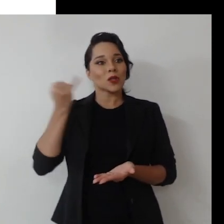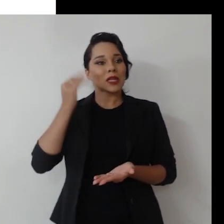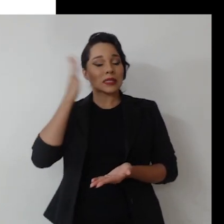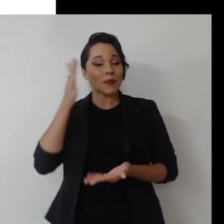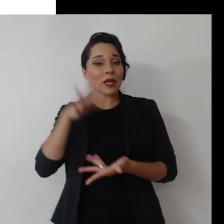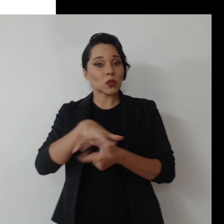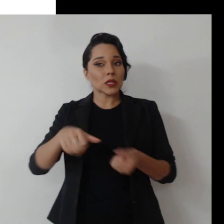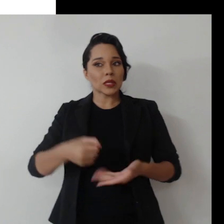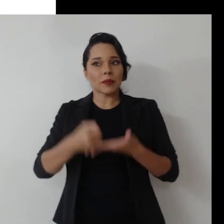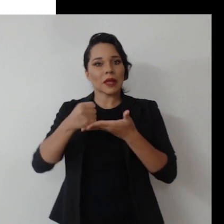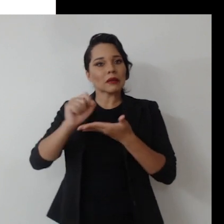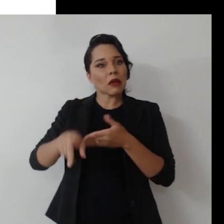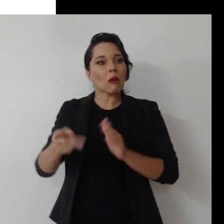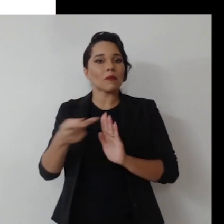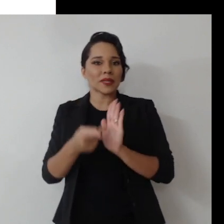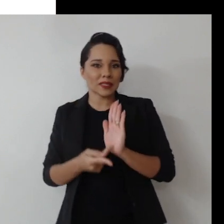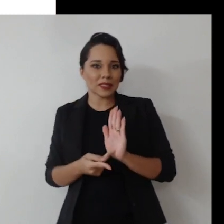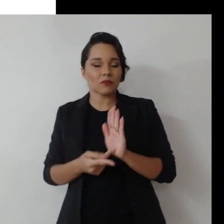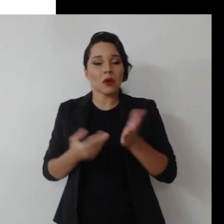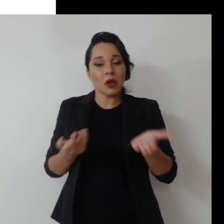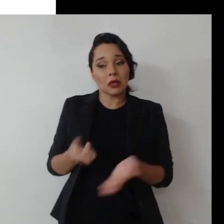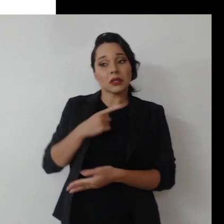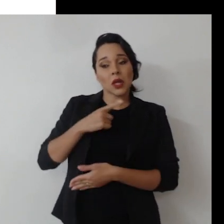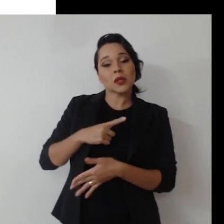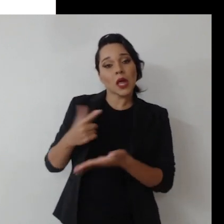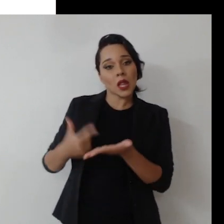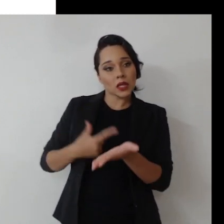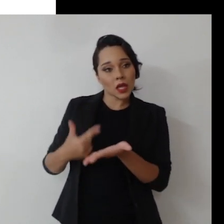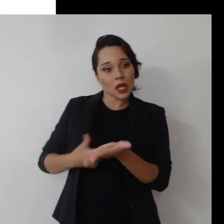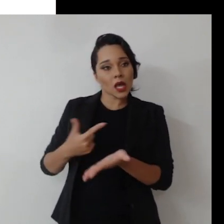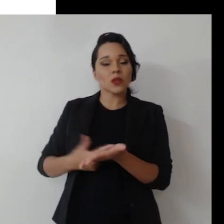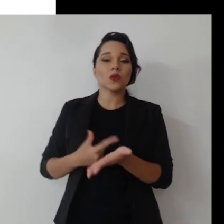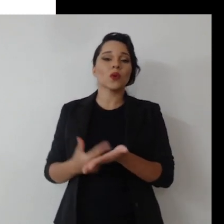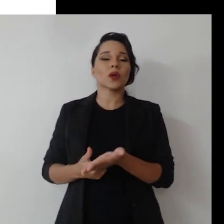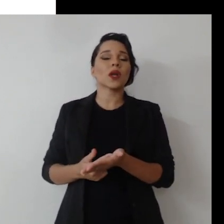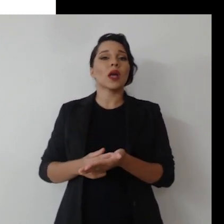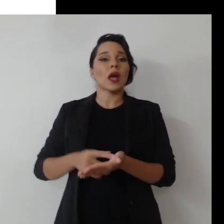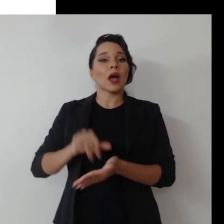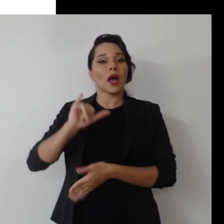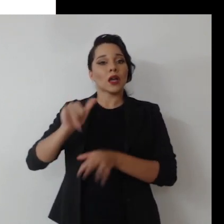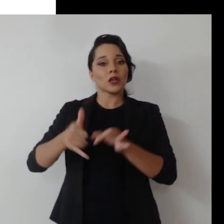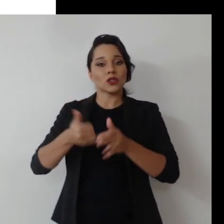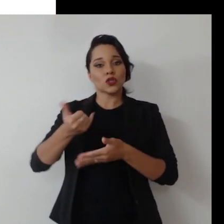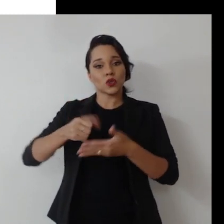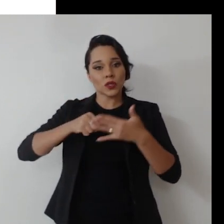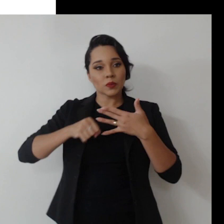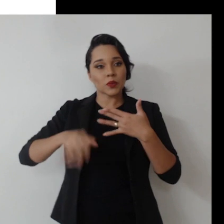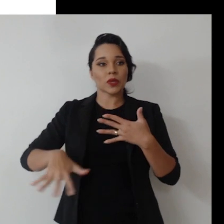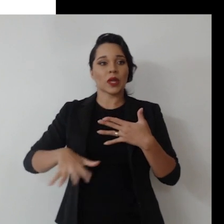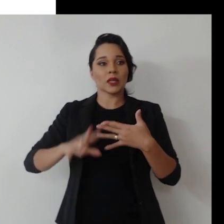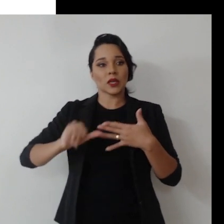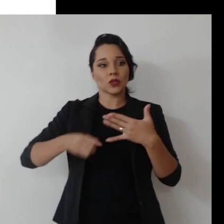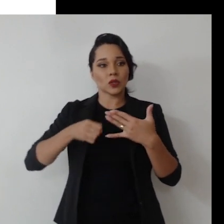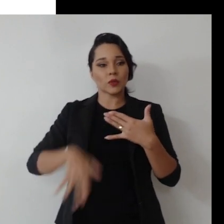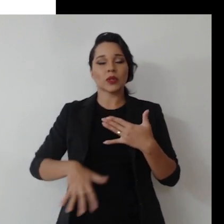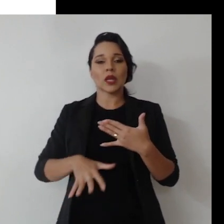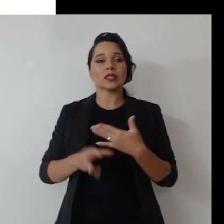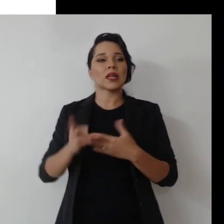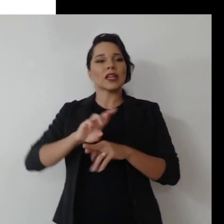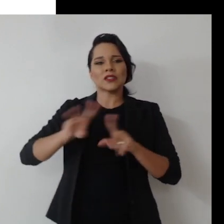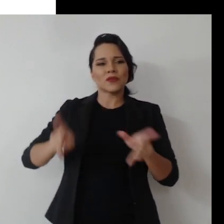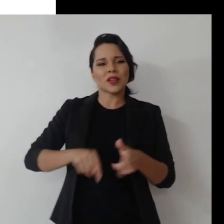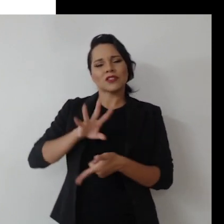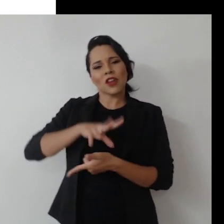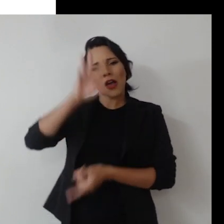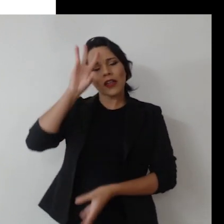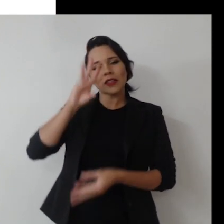sabido que a sustentabilidade é um princípio. Então, já existe uma literatura, a própria jurisprudência, gente já tem vários